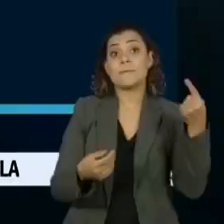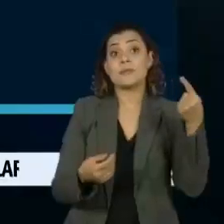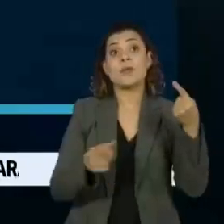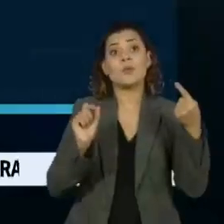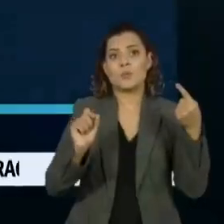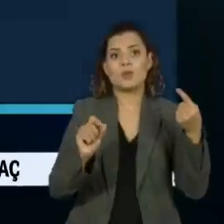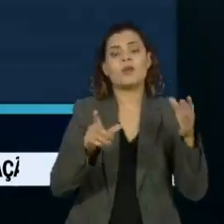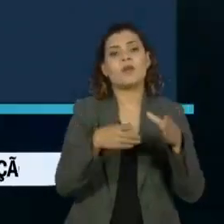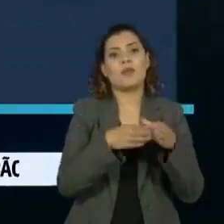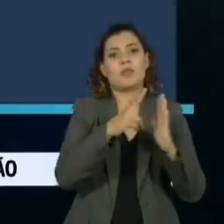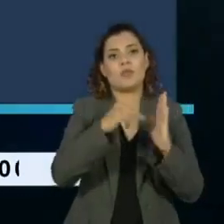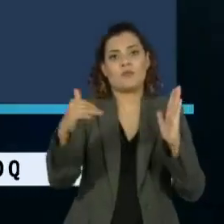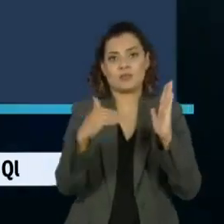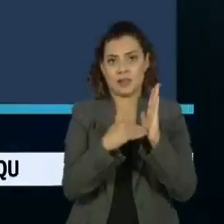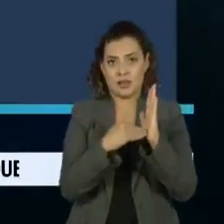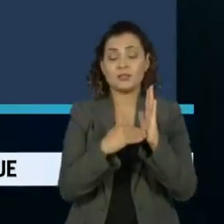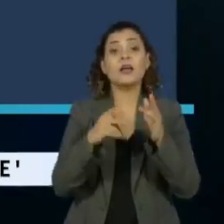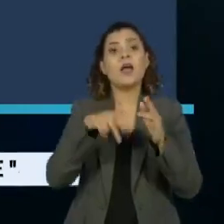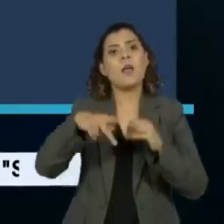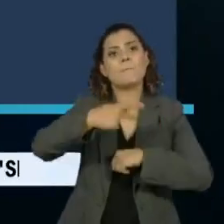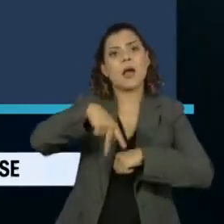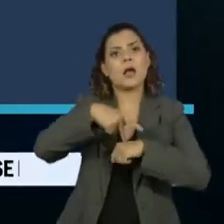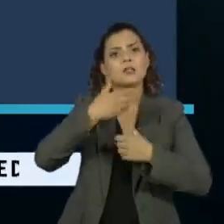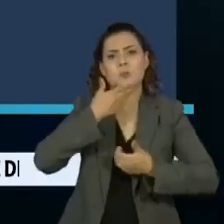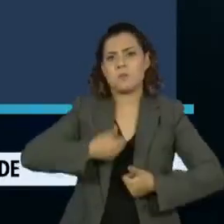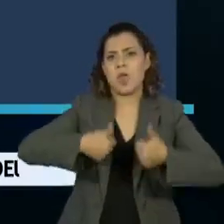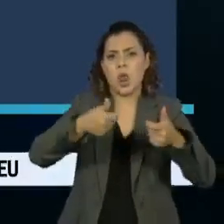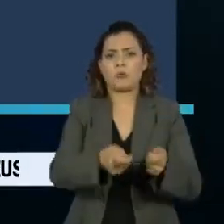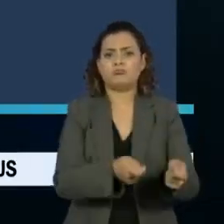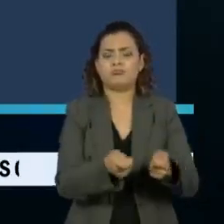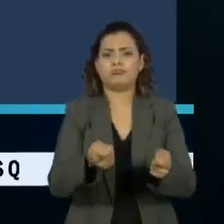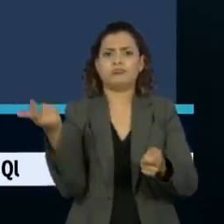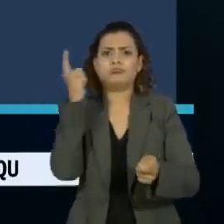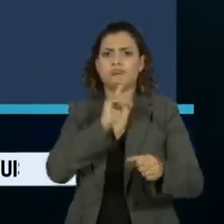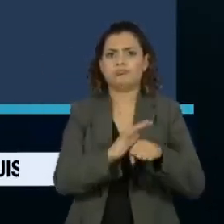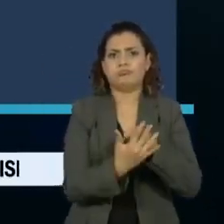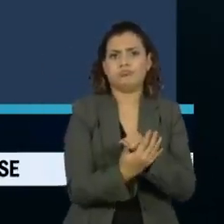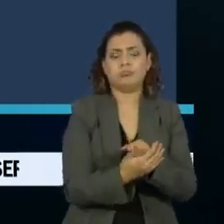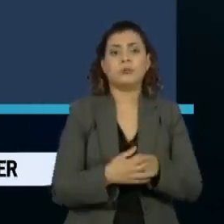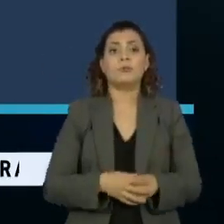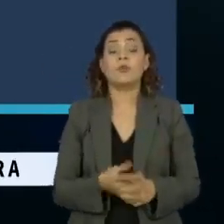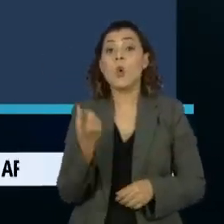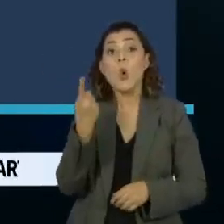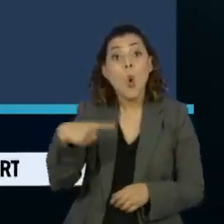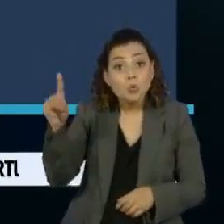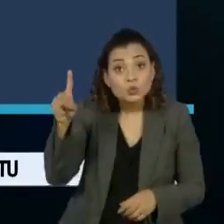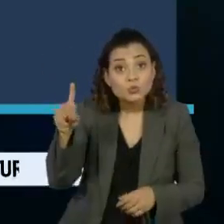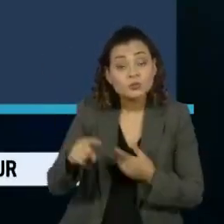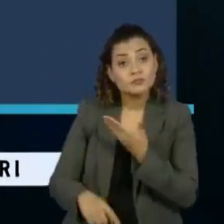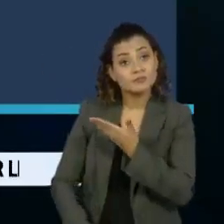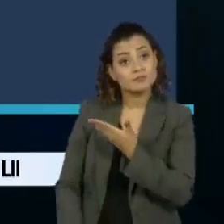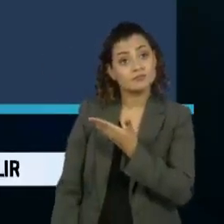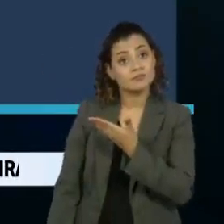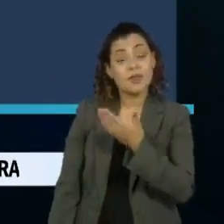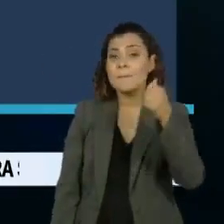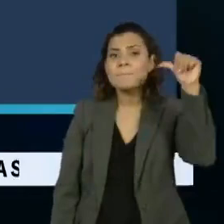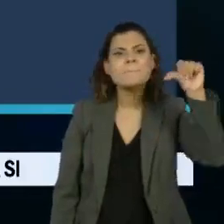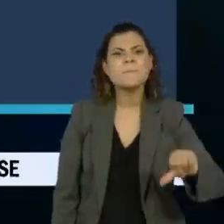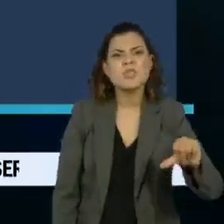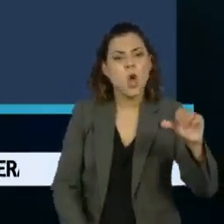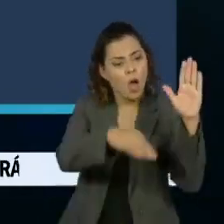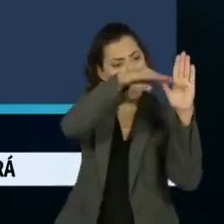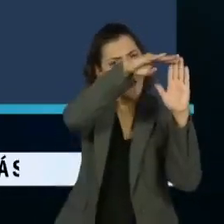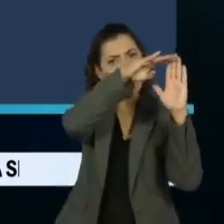aparece a Nova Zelândia, como o país que melhor administrou a pandemia. Em último lugar, com a pior